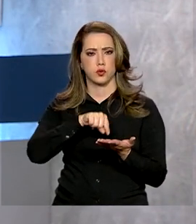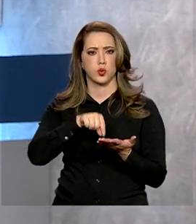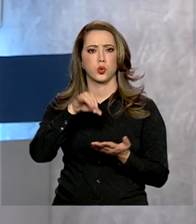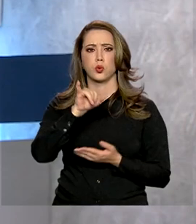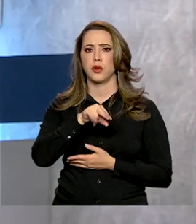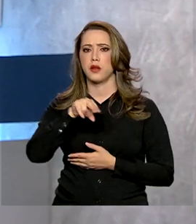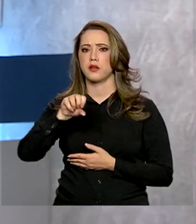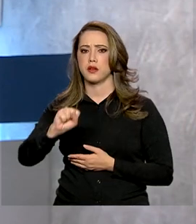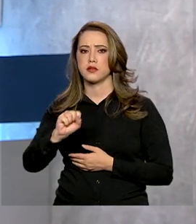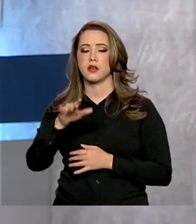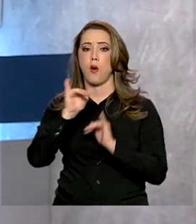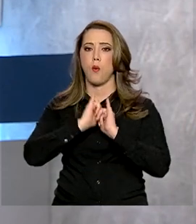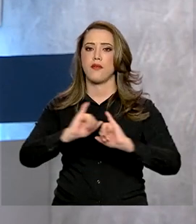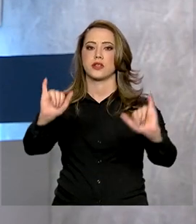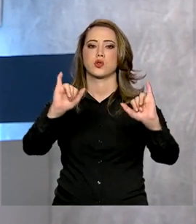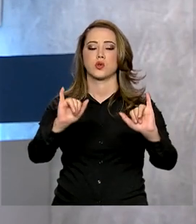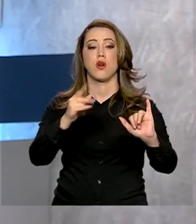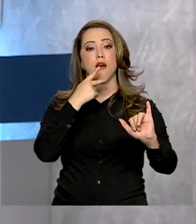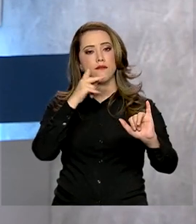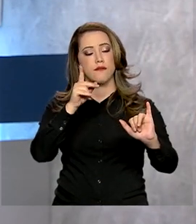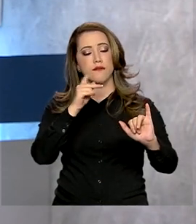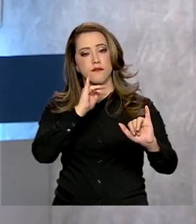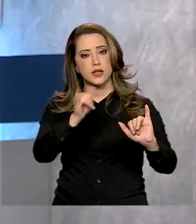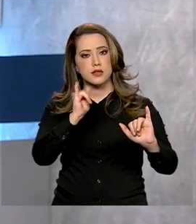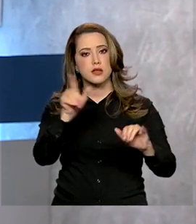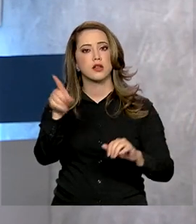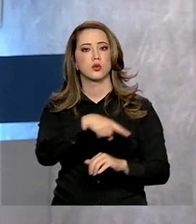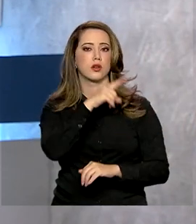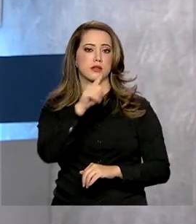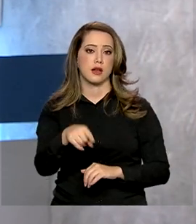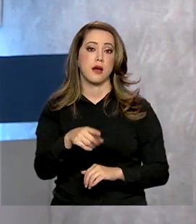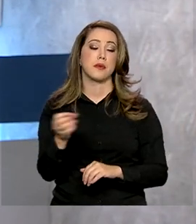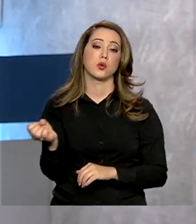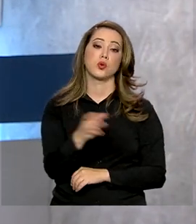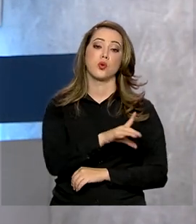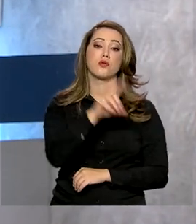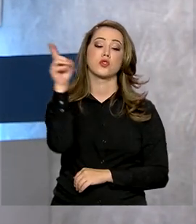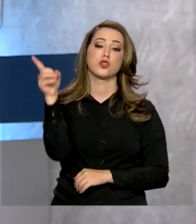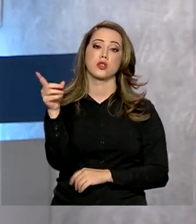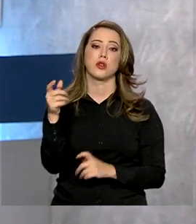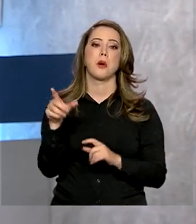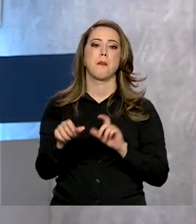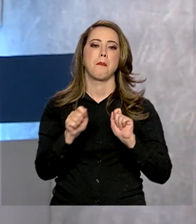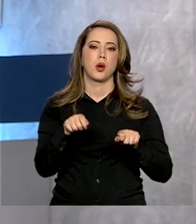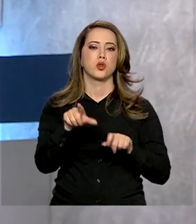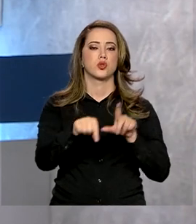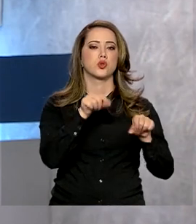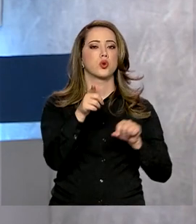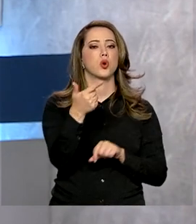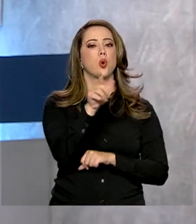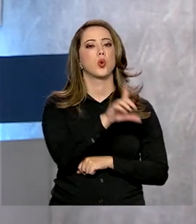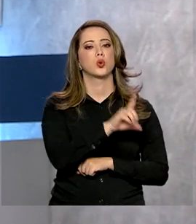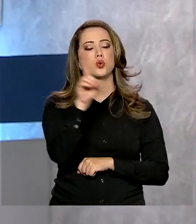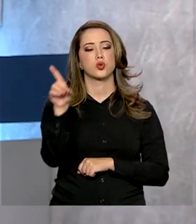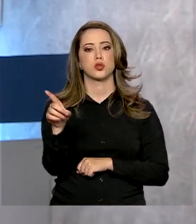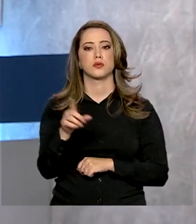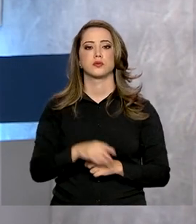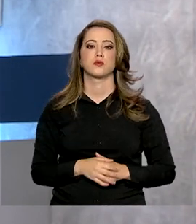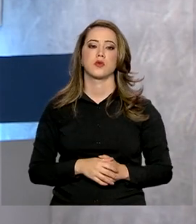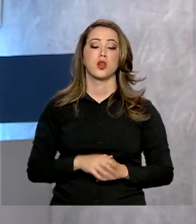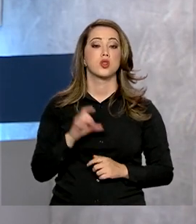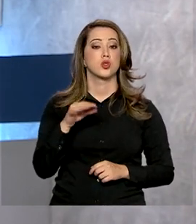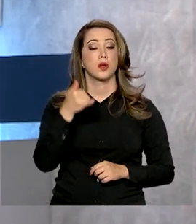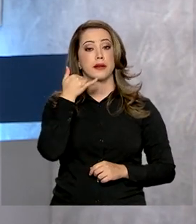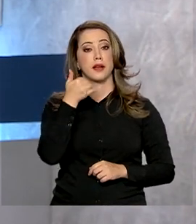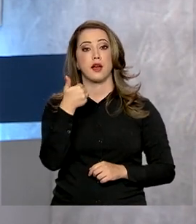celular, vai receber um aviso sobre a remarcação da nova data. Se preferir, pode escolher outro dia para o atendimento. Para isso,